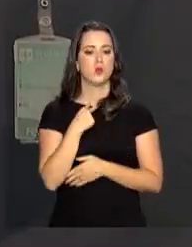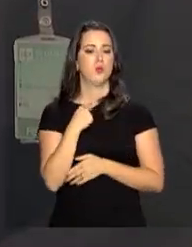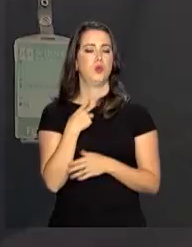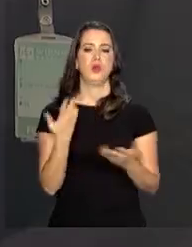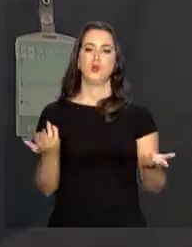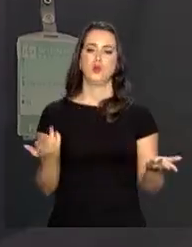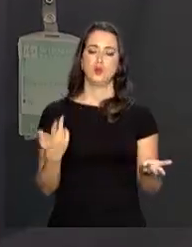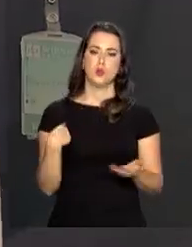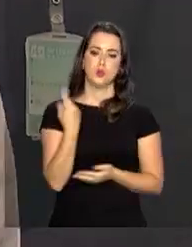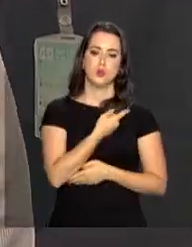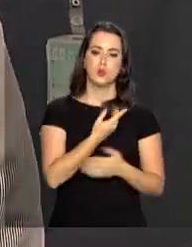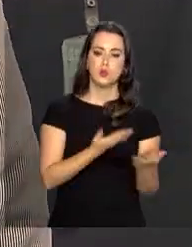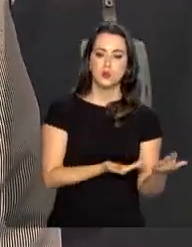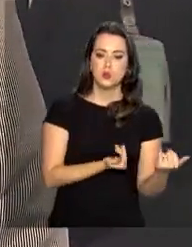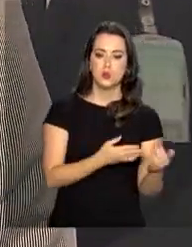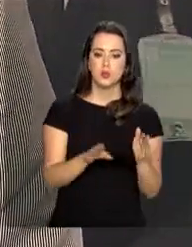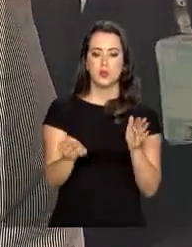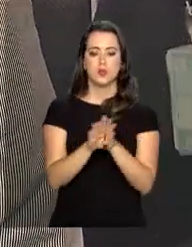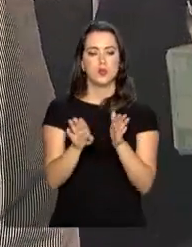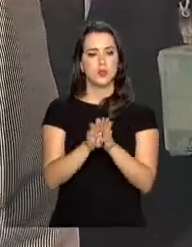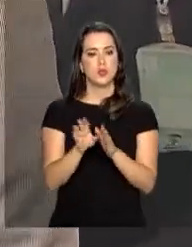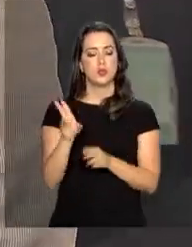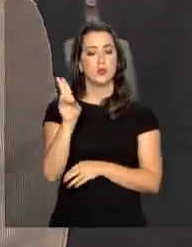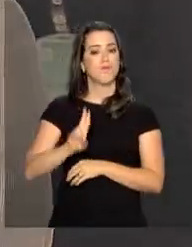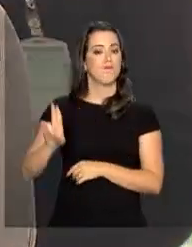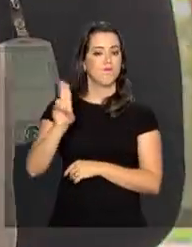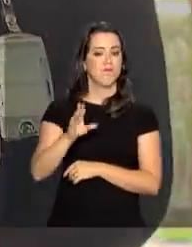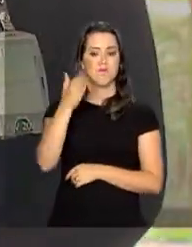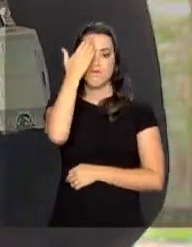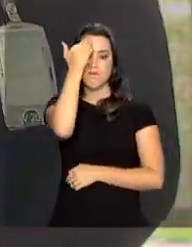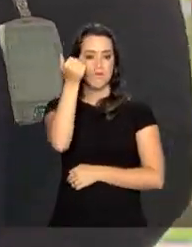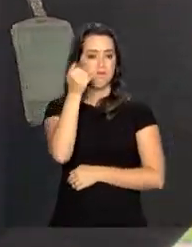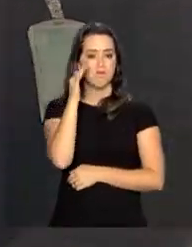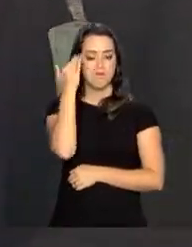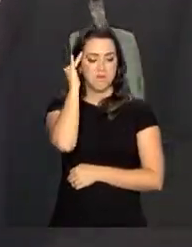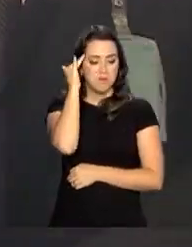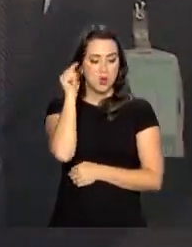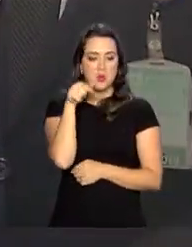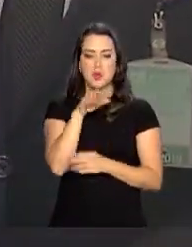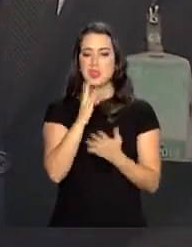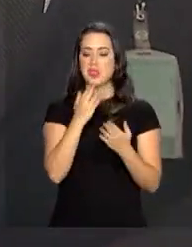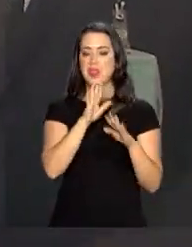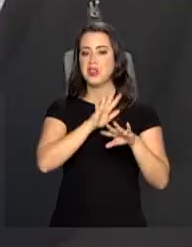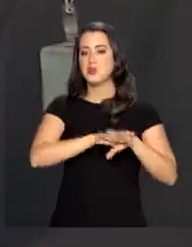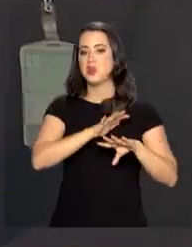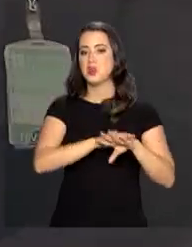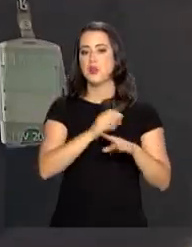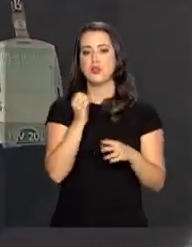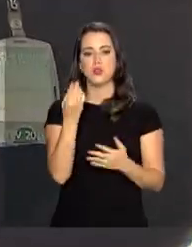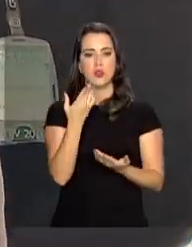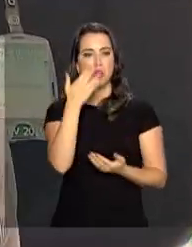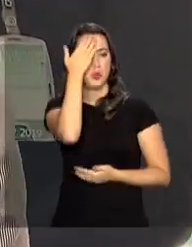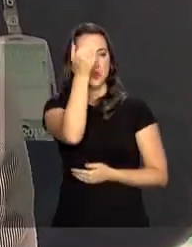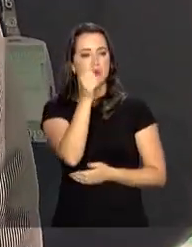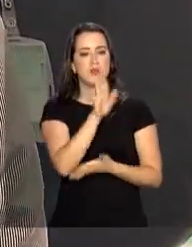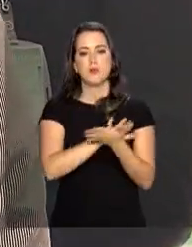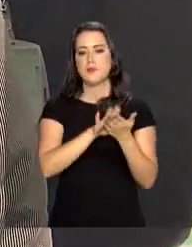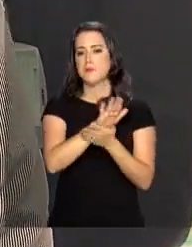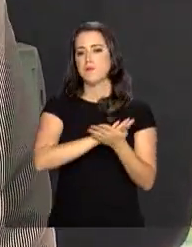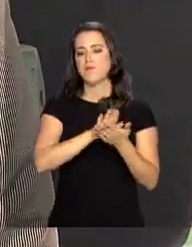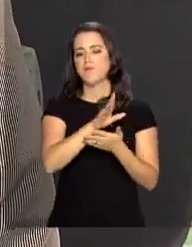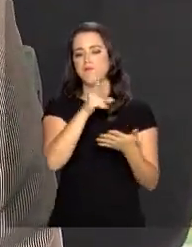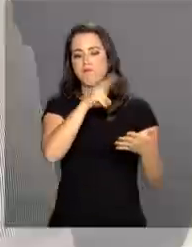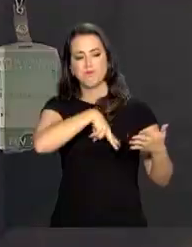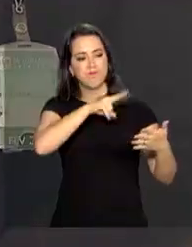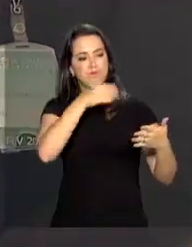ter os nossos jovens chegando à universidade sem capacidade de resolver uma equação simples ou com incapacidade de poder fazer uma